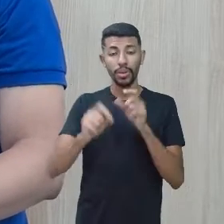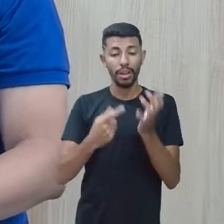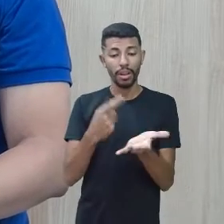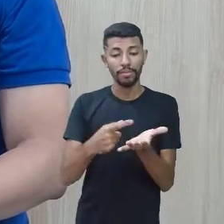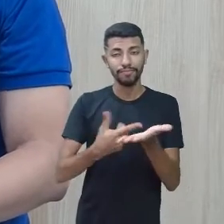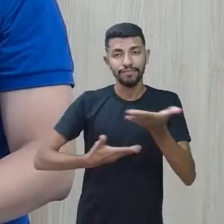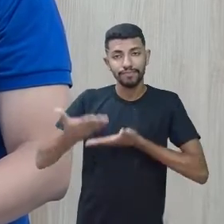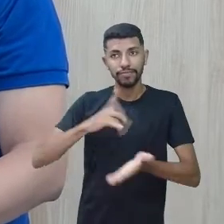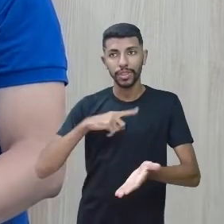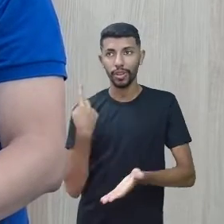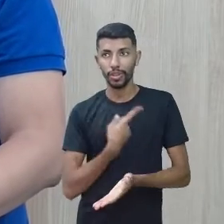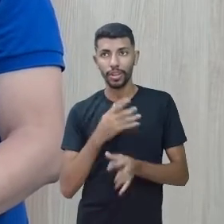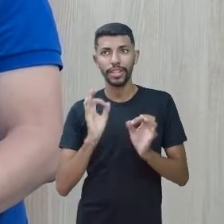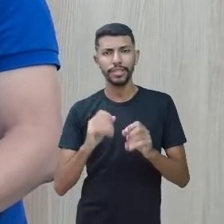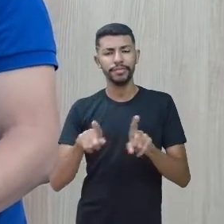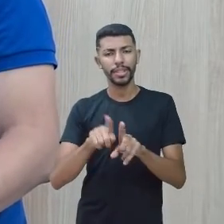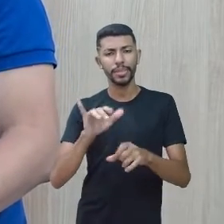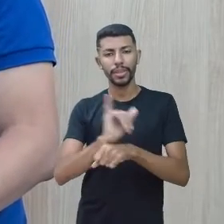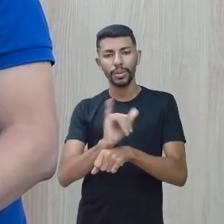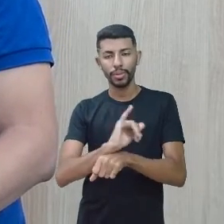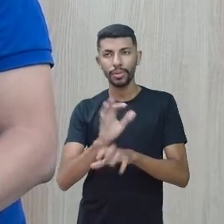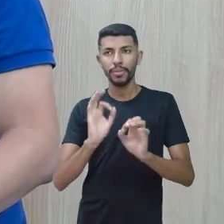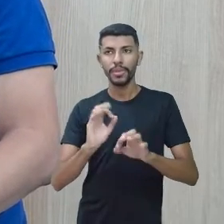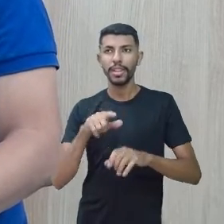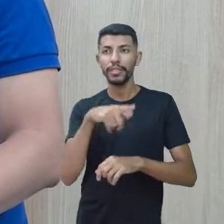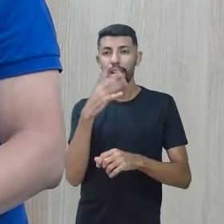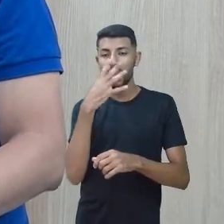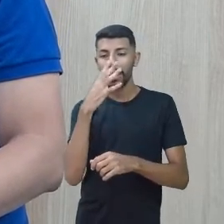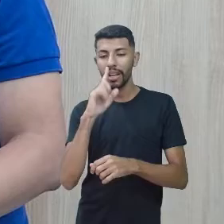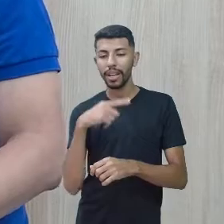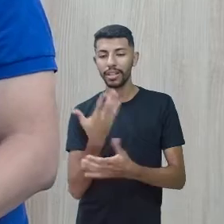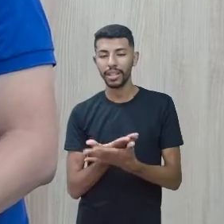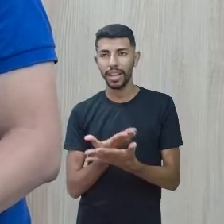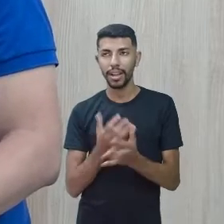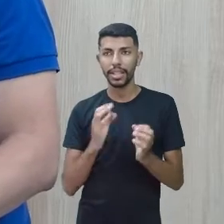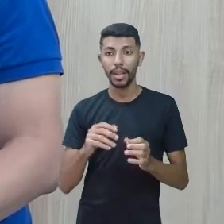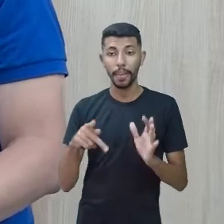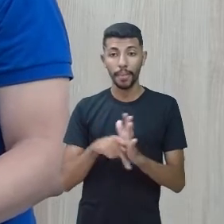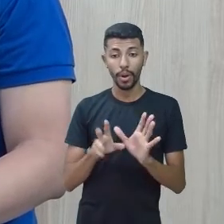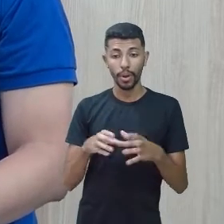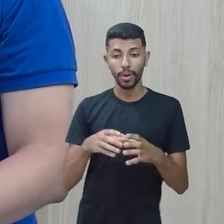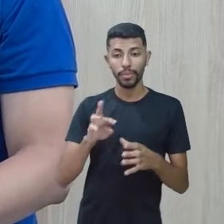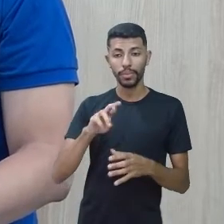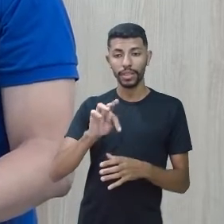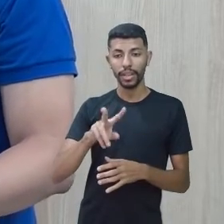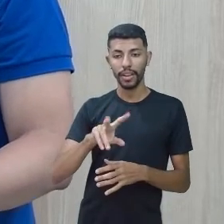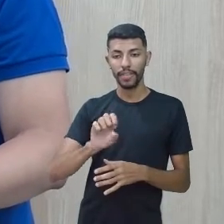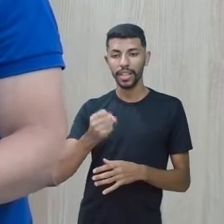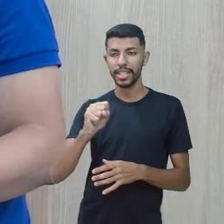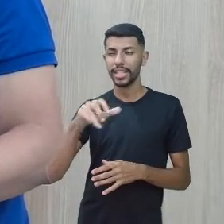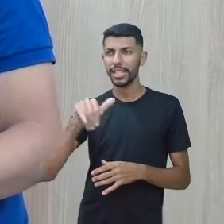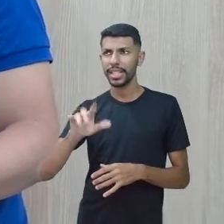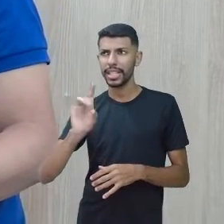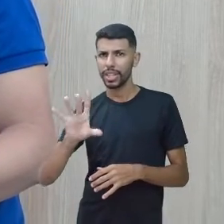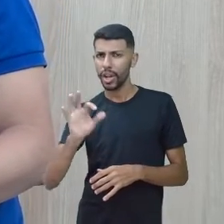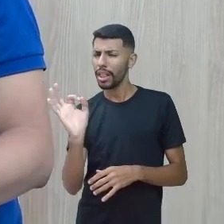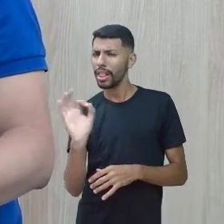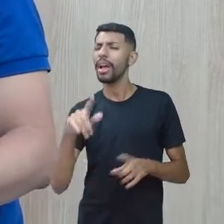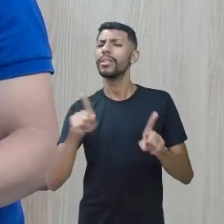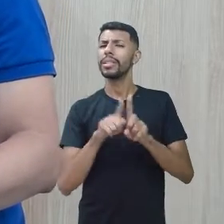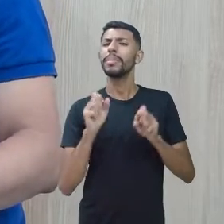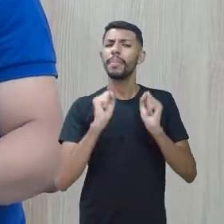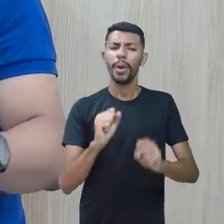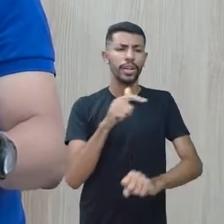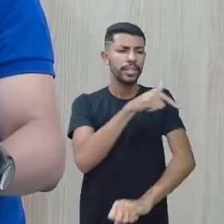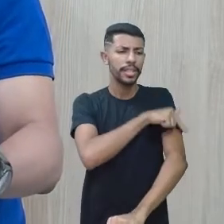ou pelo próprio YouTube, você vendo nossas aulas não somente do Travessia, como tudo, do EJA, do Oitavo, do Nono, do Sétimo.